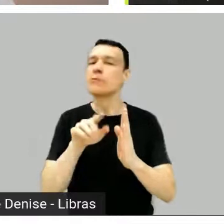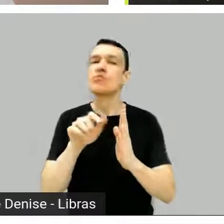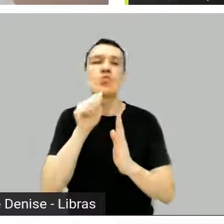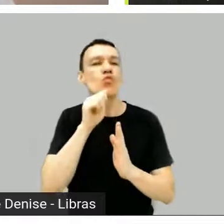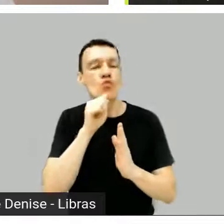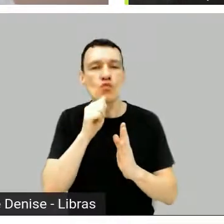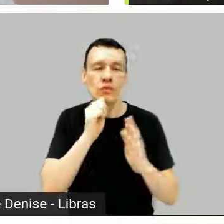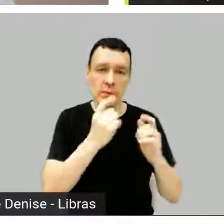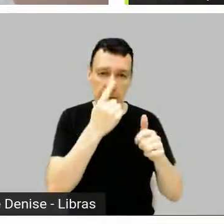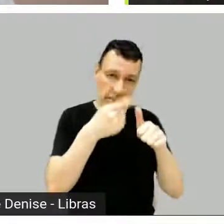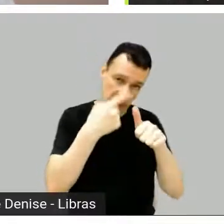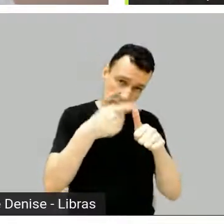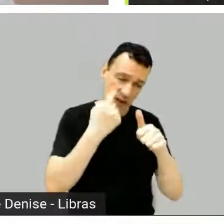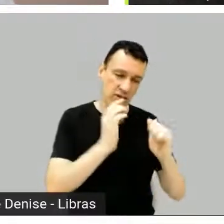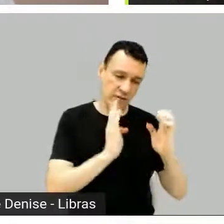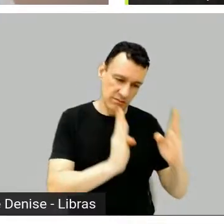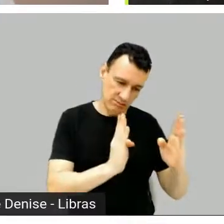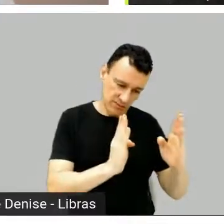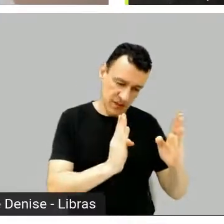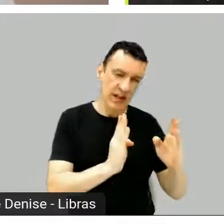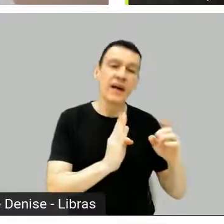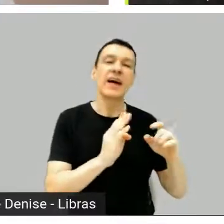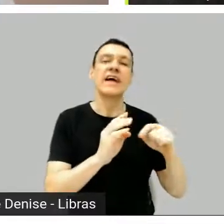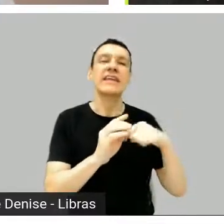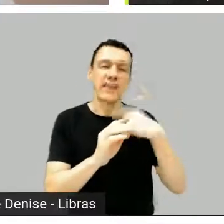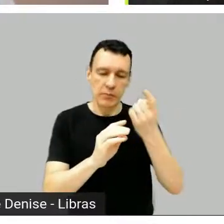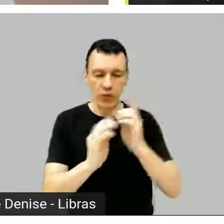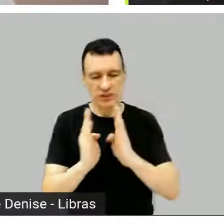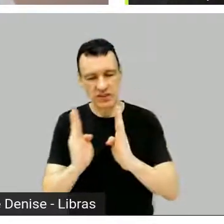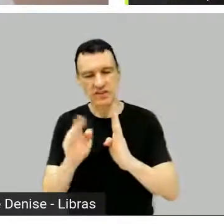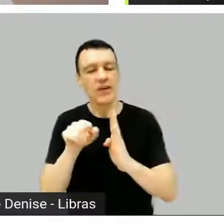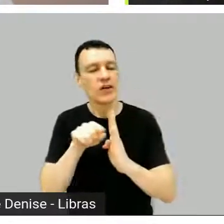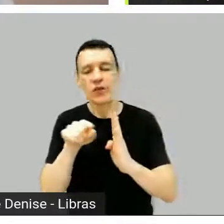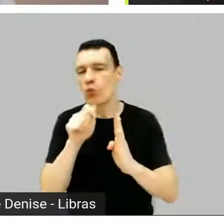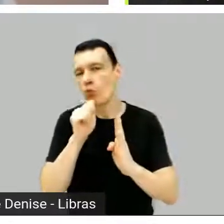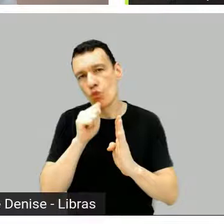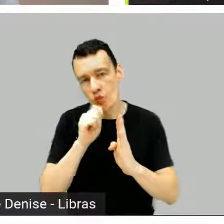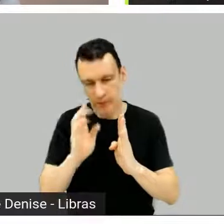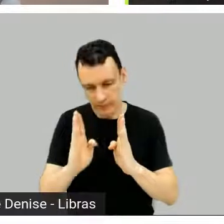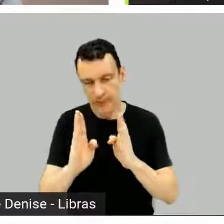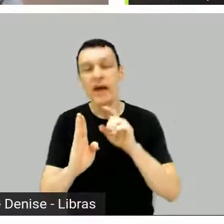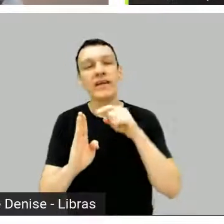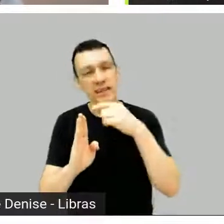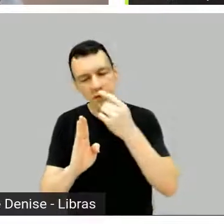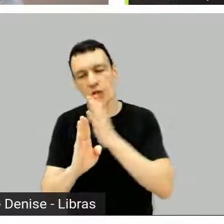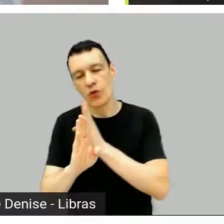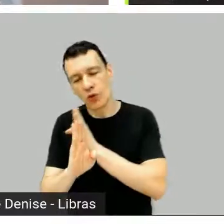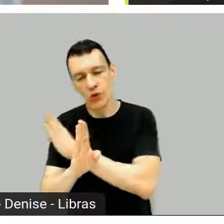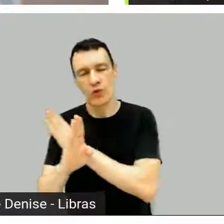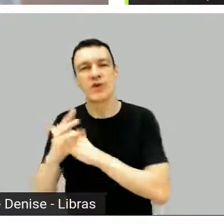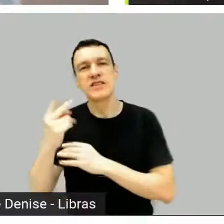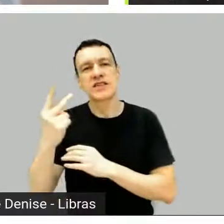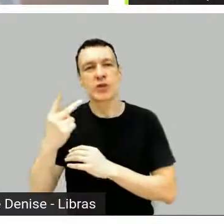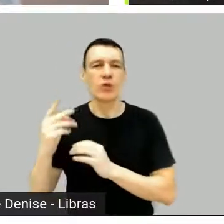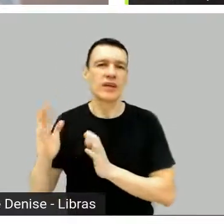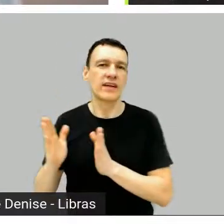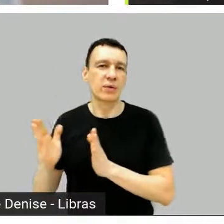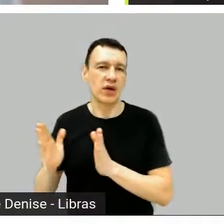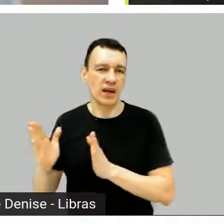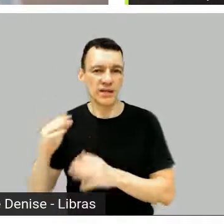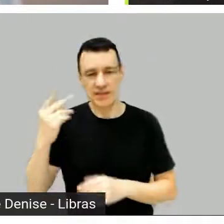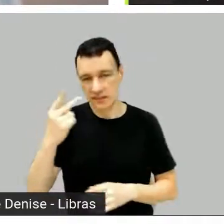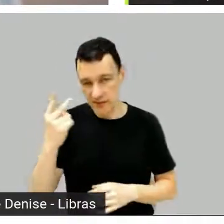o dinheiro demorou para sair, tinha uma parte fundosetorial, essas coisas, né? Tanto que foi na segunda temporada